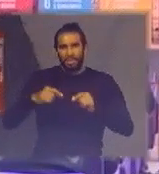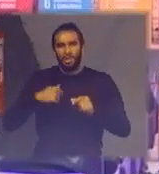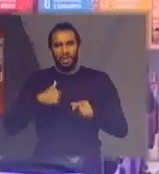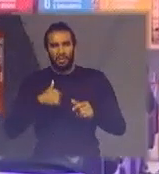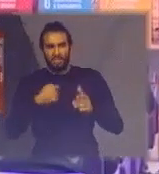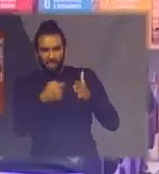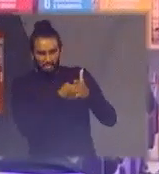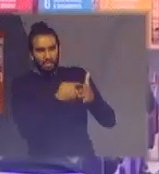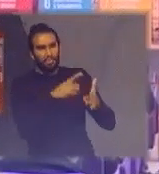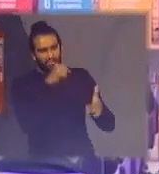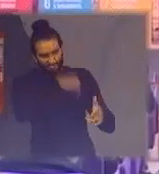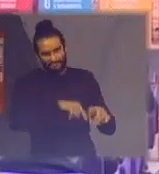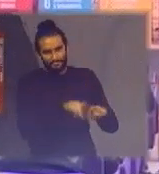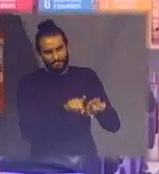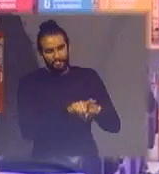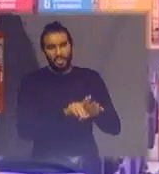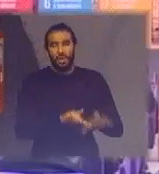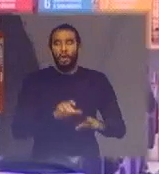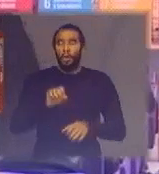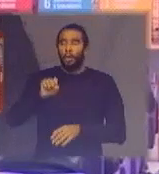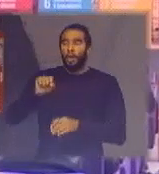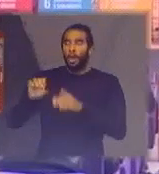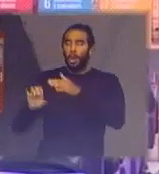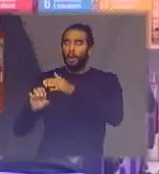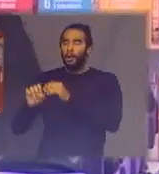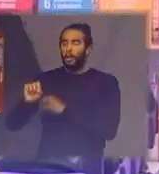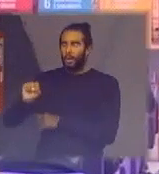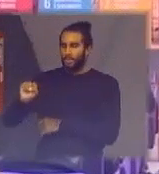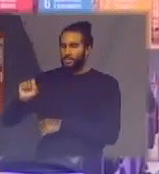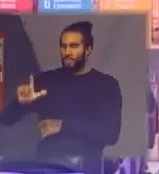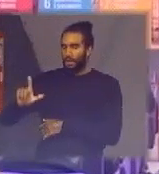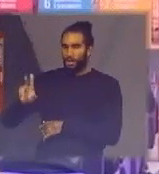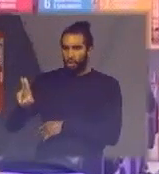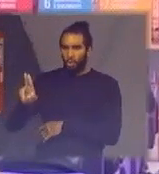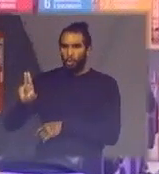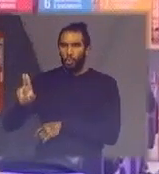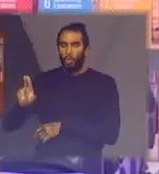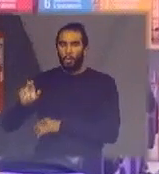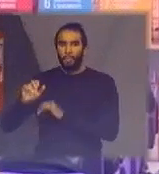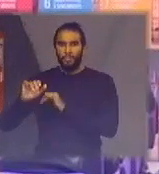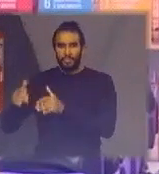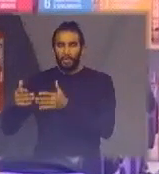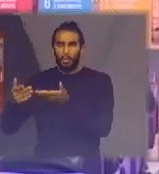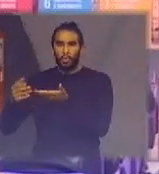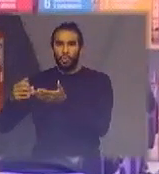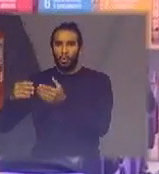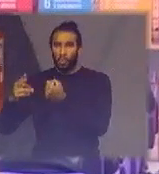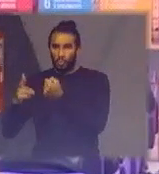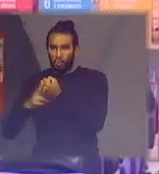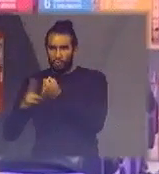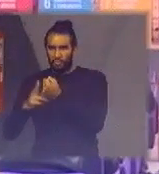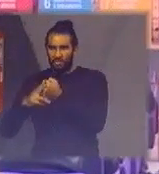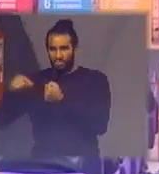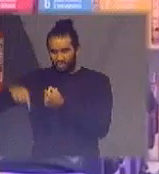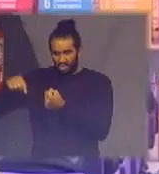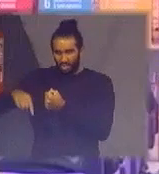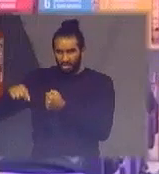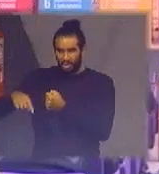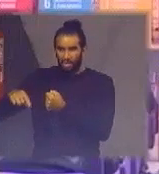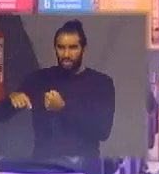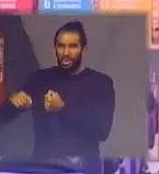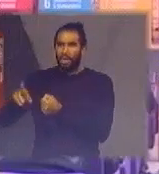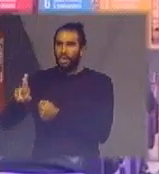Brasília o SLE que é o Serviço de Pesos Urbana determinou que o vidro é considerado rejeito e vai para o aterro sanitário